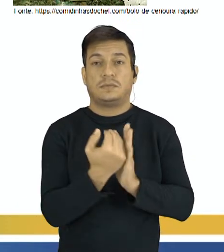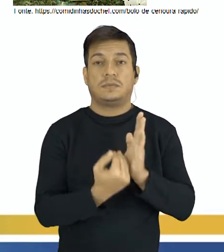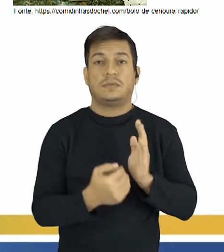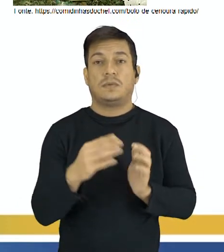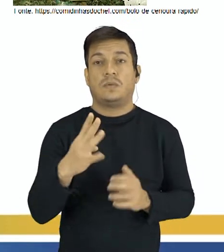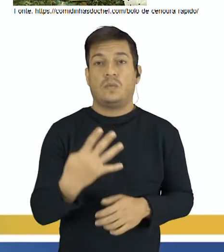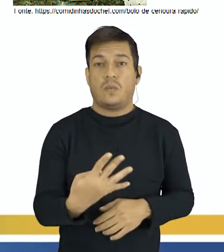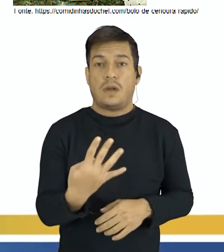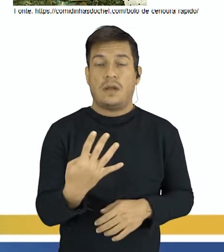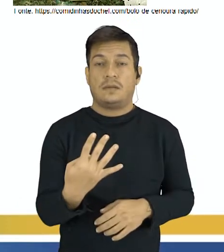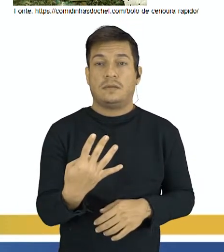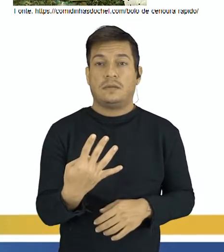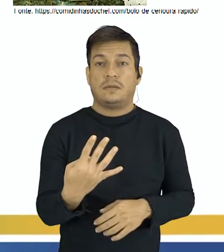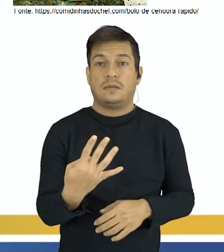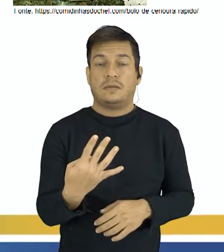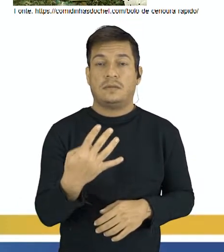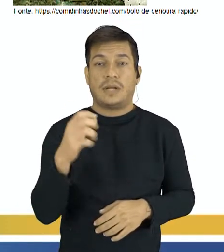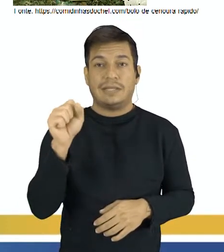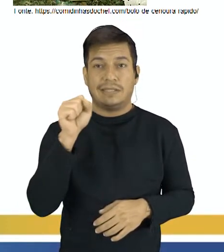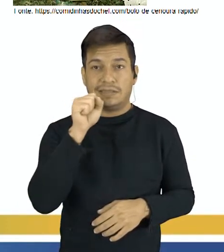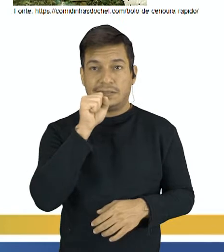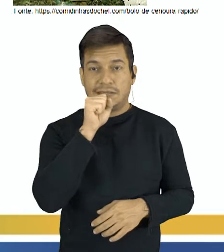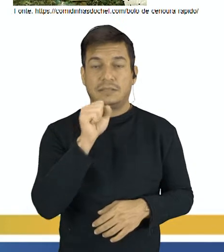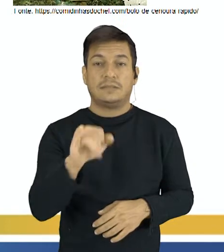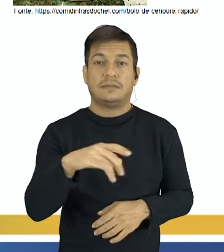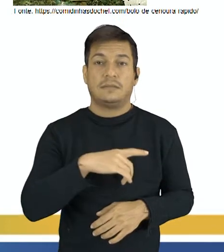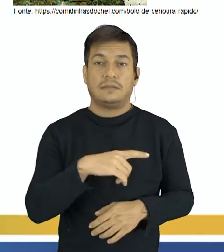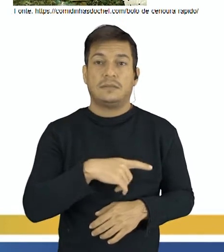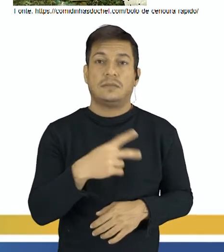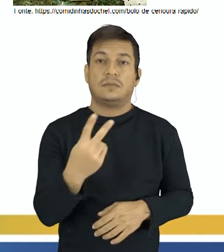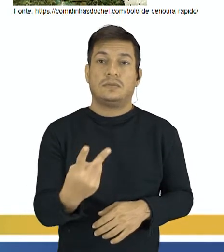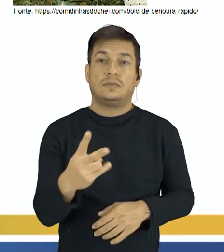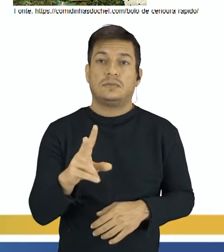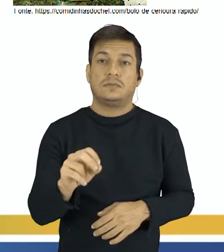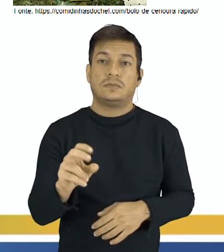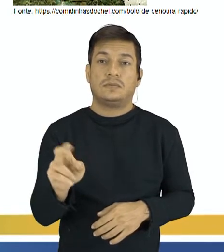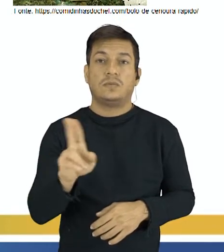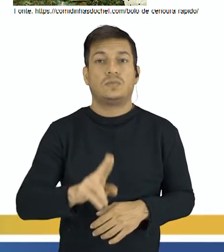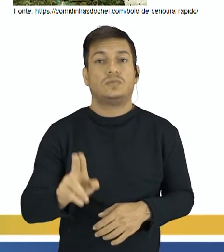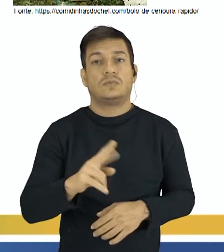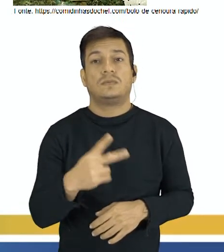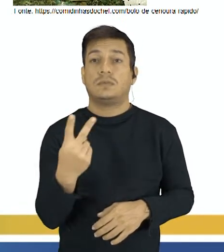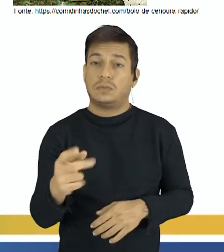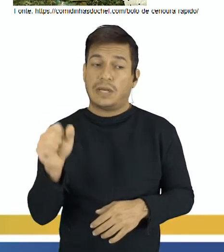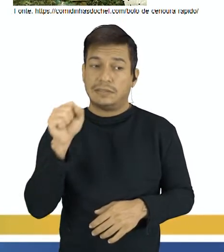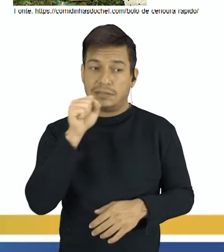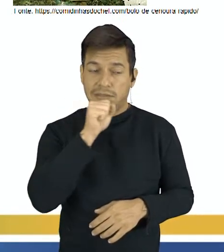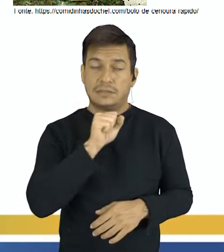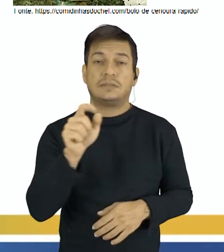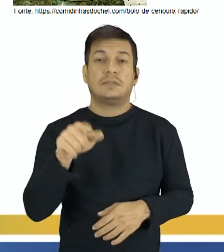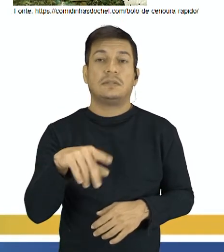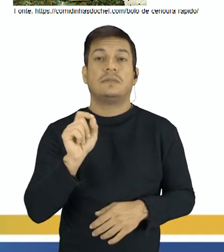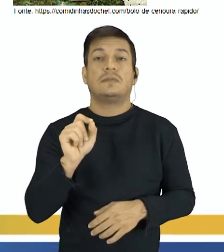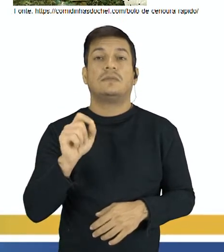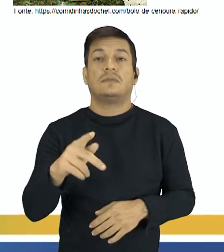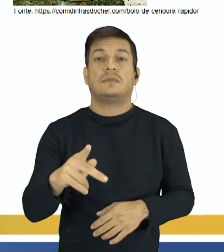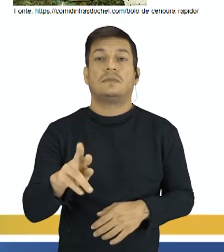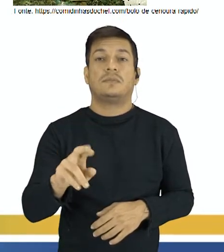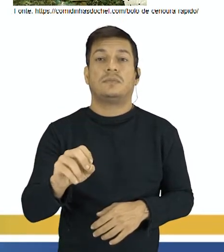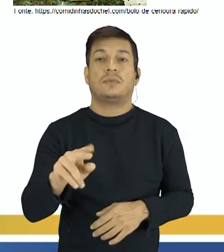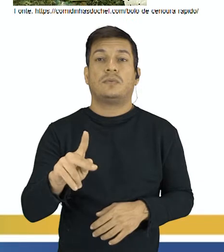4 ovos, a gente utilizava 4 cenouras, se a gente tem 2 ovos, a gente utiliza 2 cenouras. Essas são as